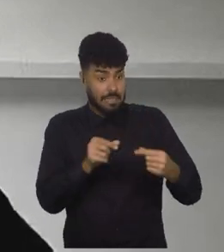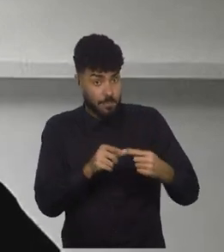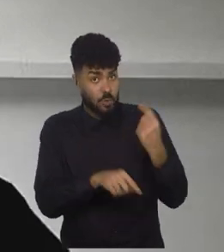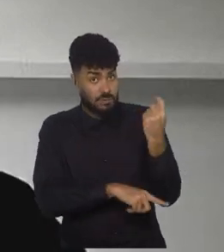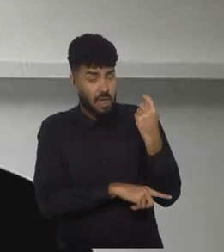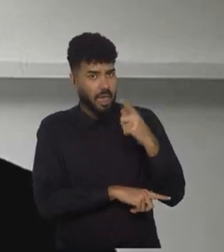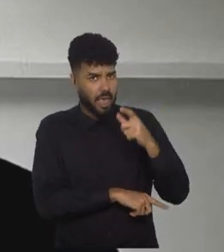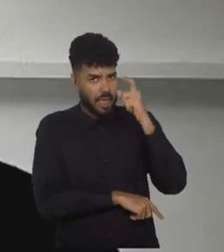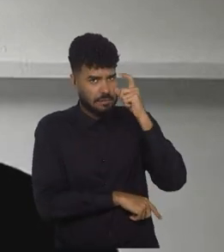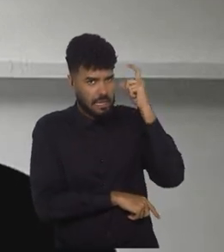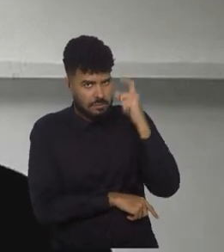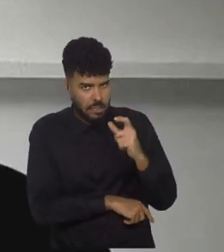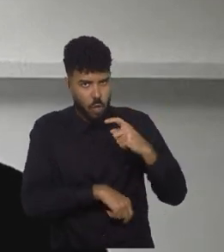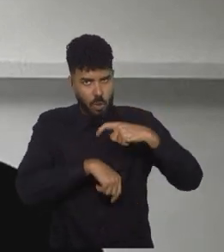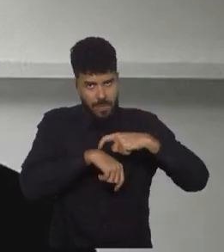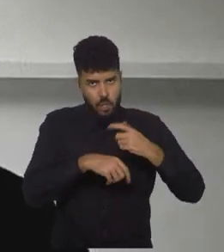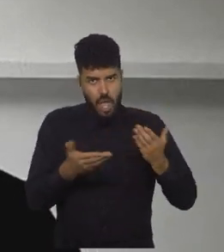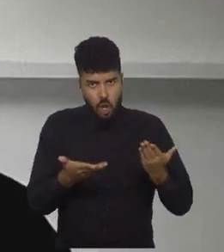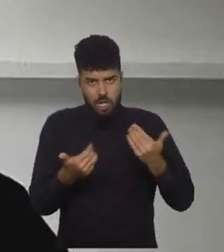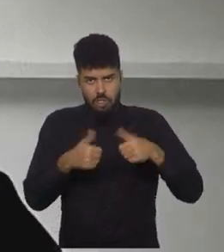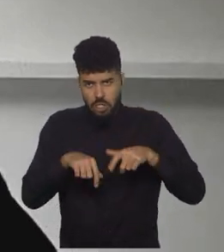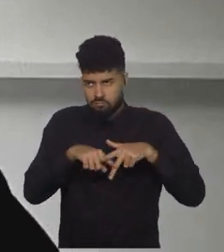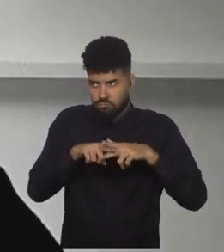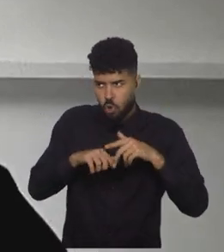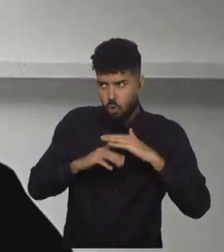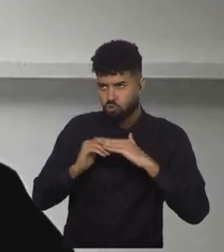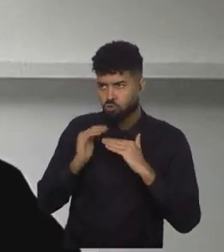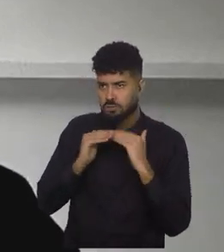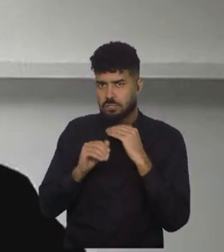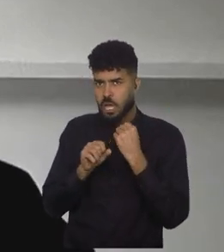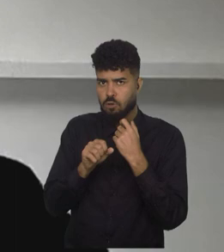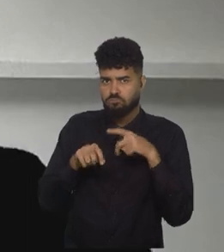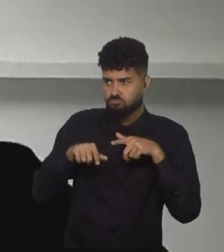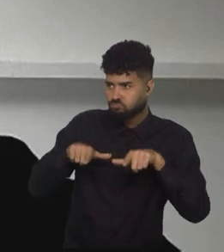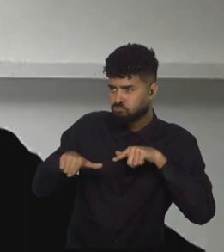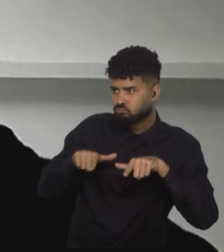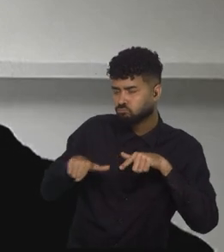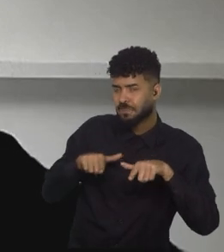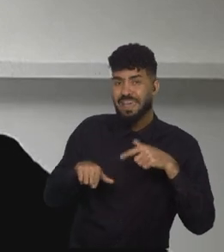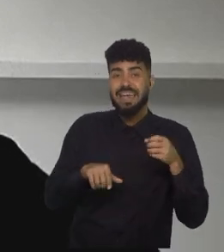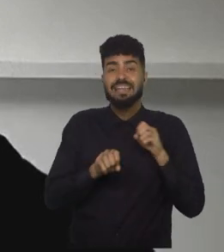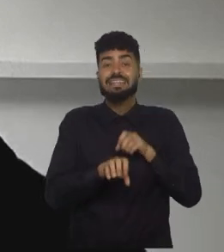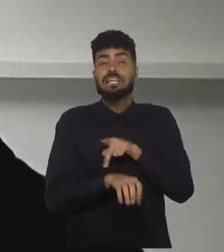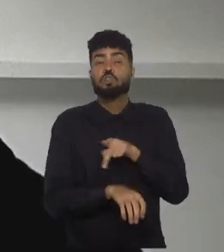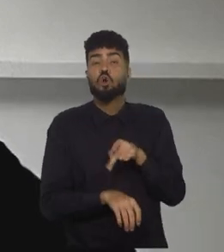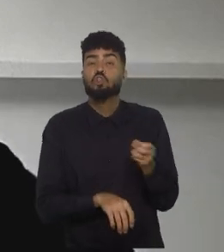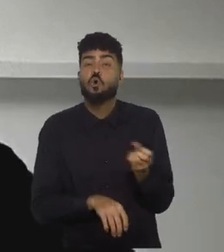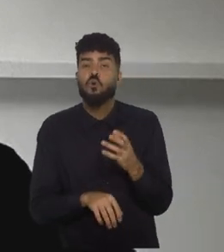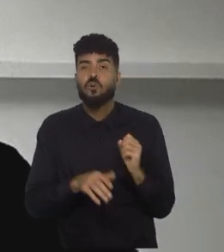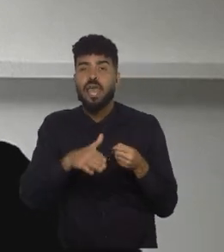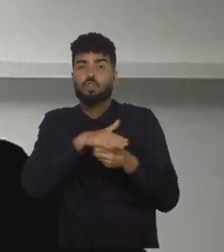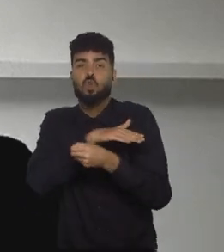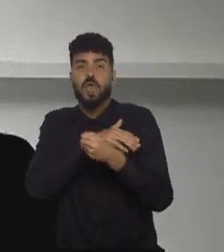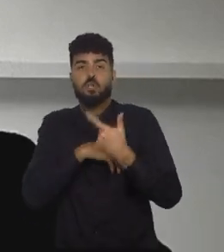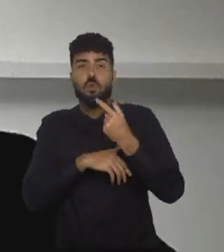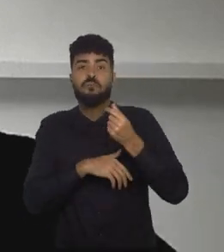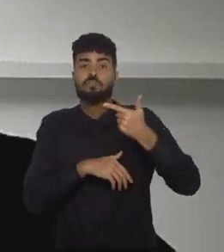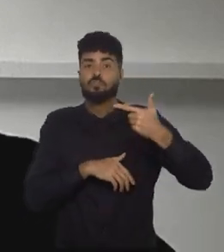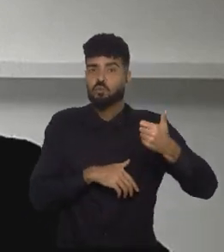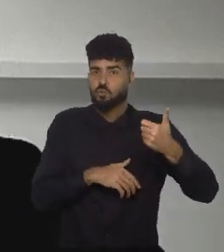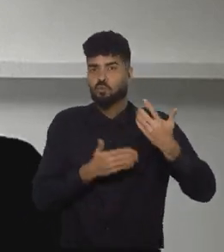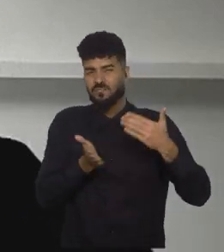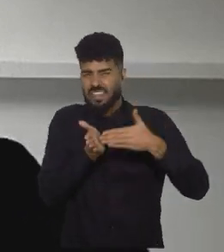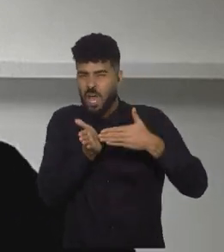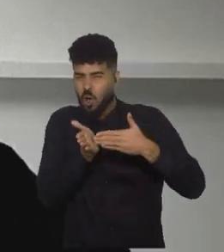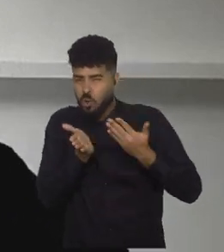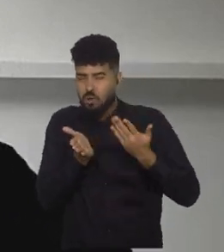processo de reconstrução, né? Tem um treinador novo ali desde o fim de 2021. Então, é um trabalho